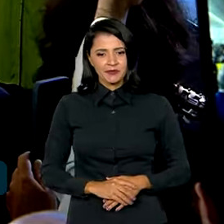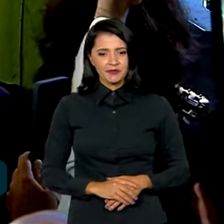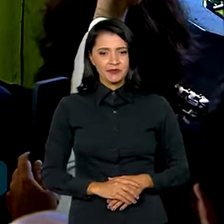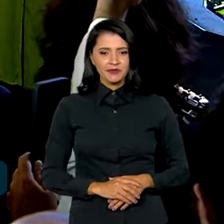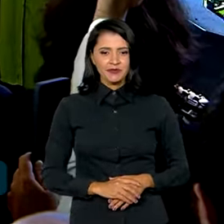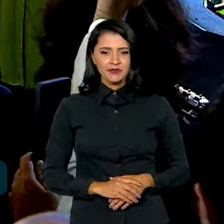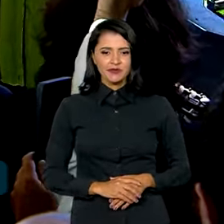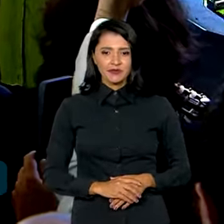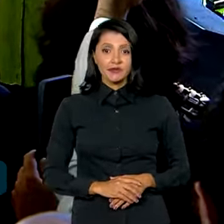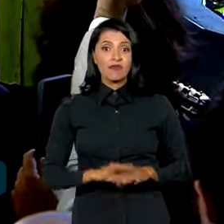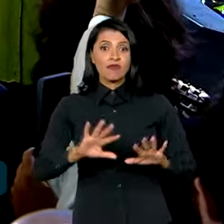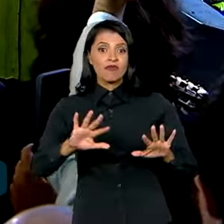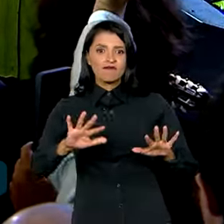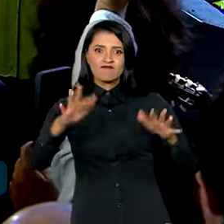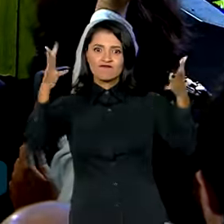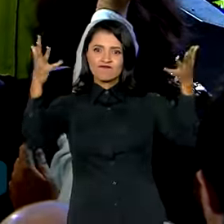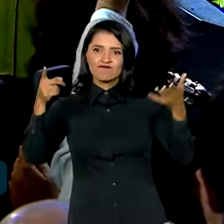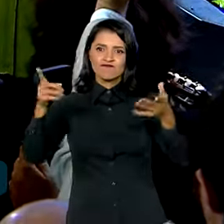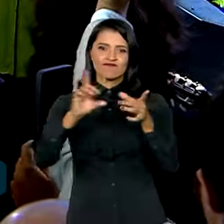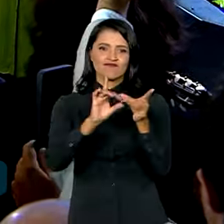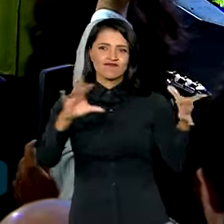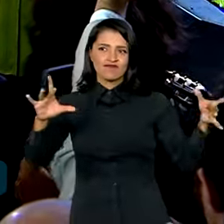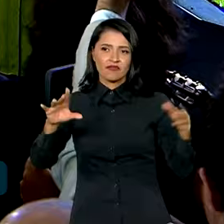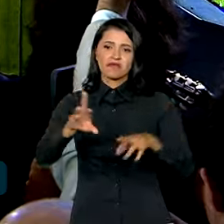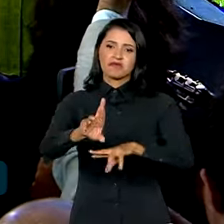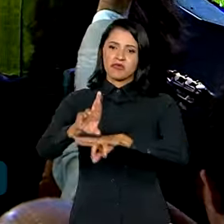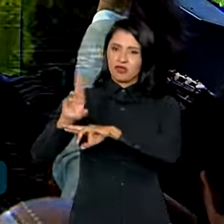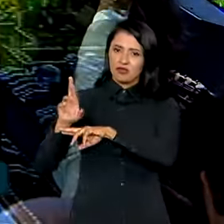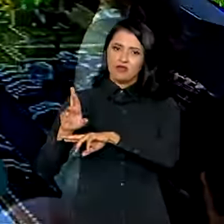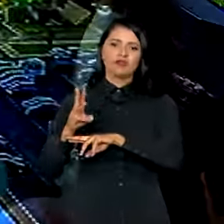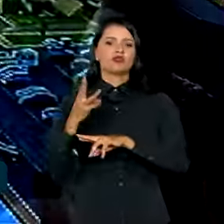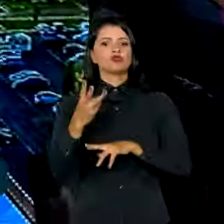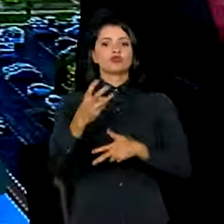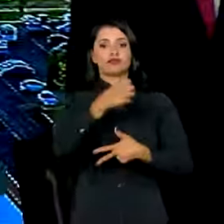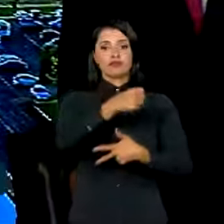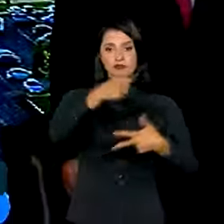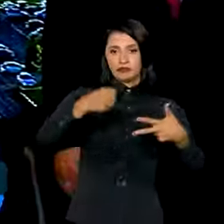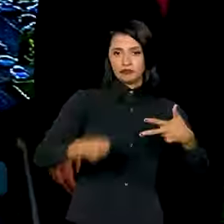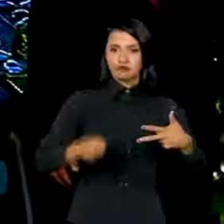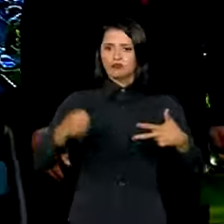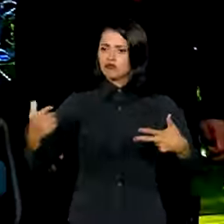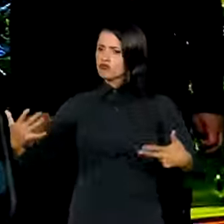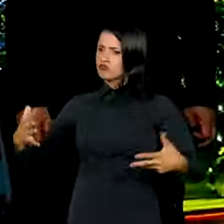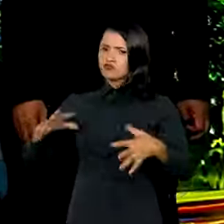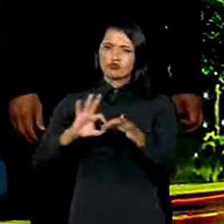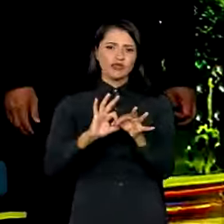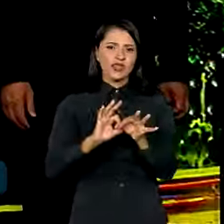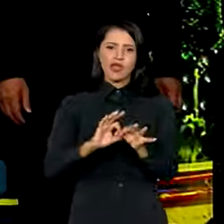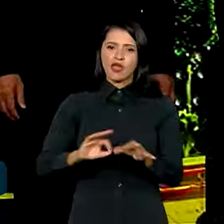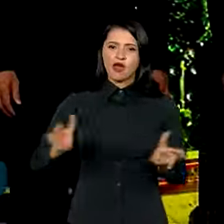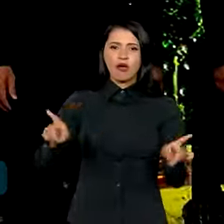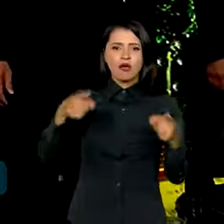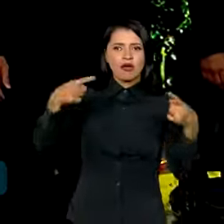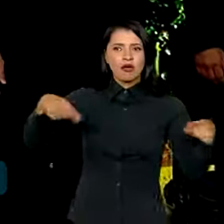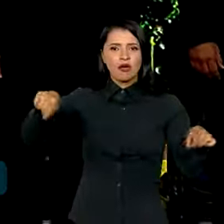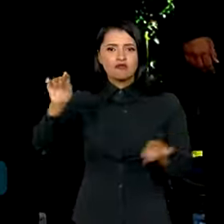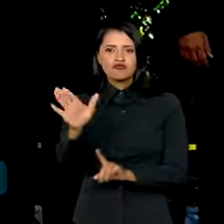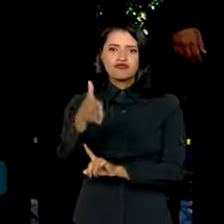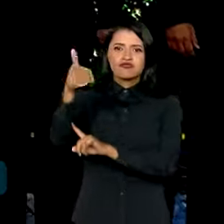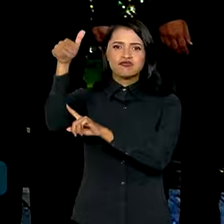Ao celebrar a democracia, representantes dos três poderes unidos ao som do hino nacional.